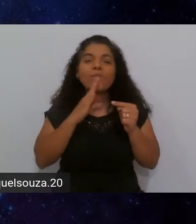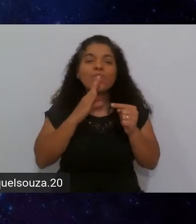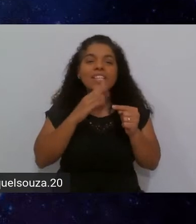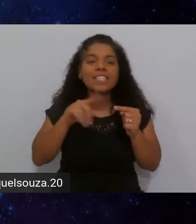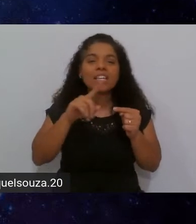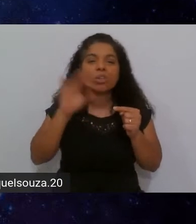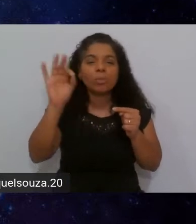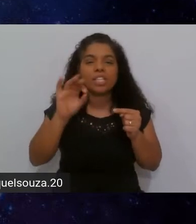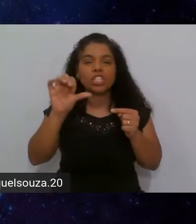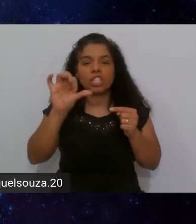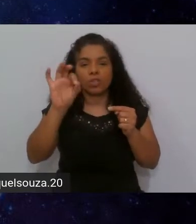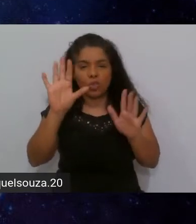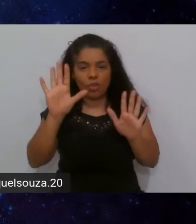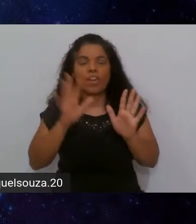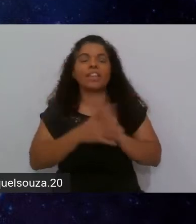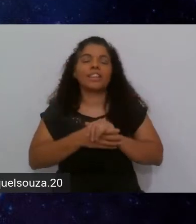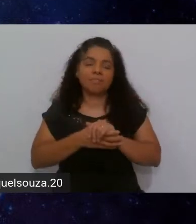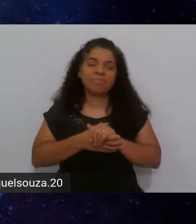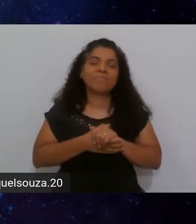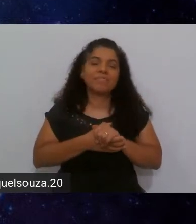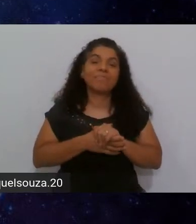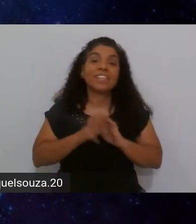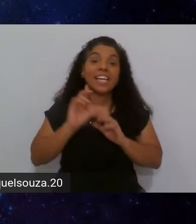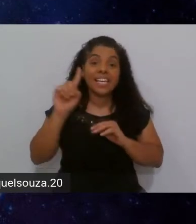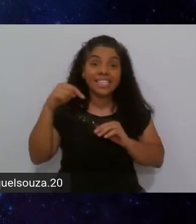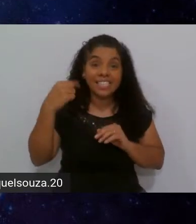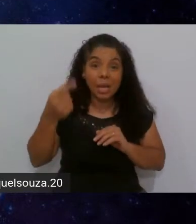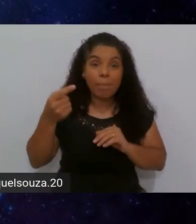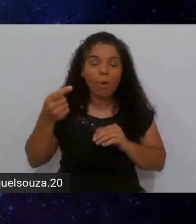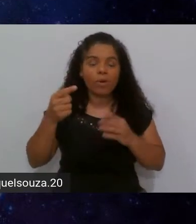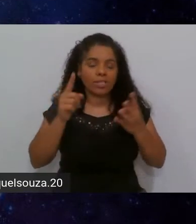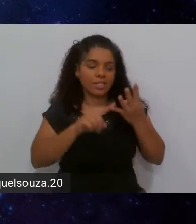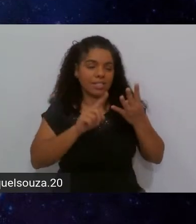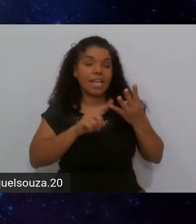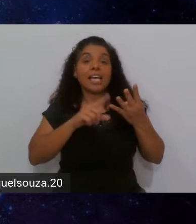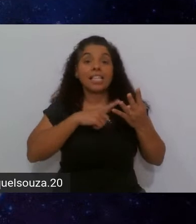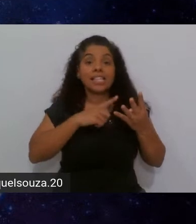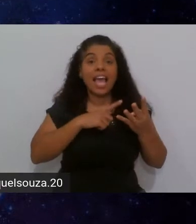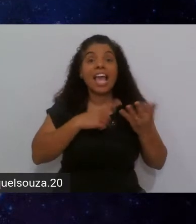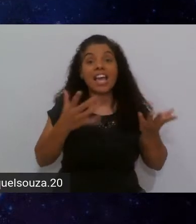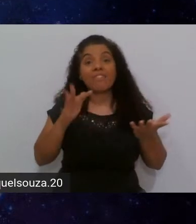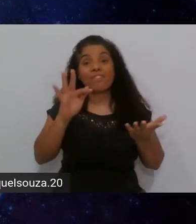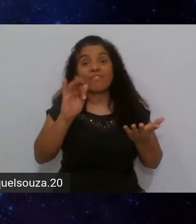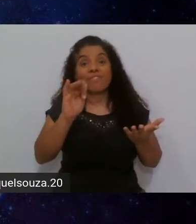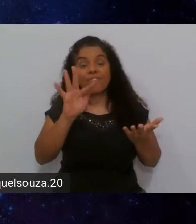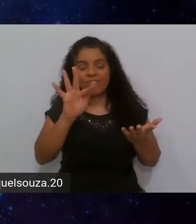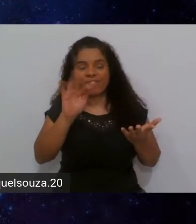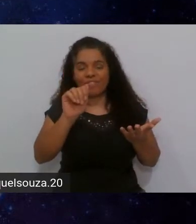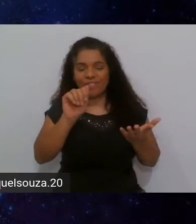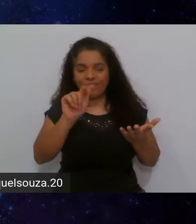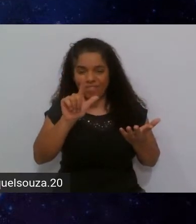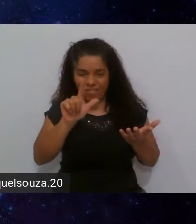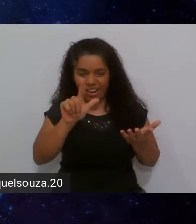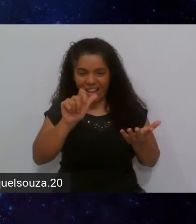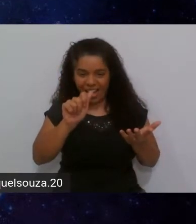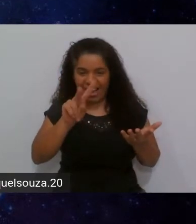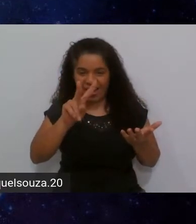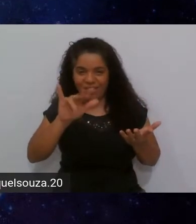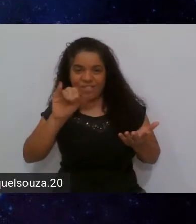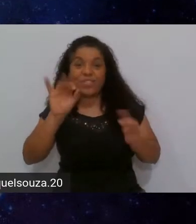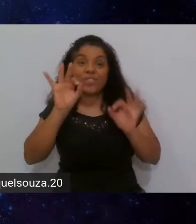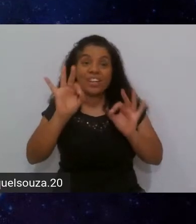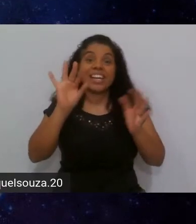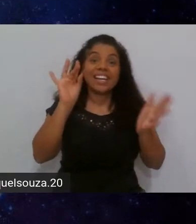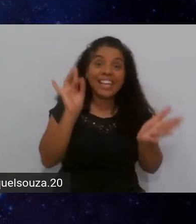percentil dos 90 depois da palestra da Ju a gente teve então o Flávio que é ali realmente